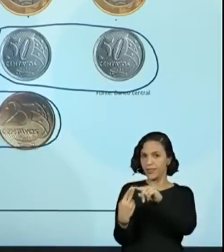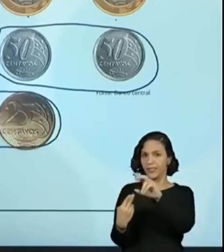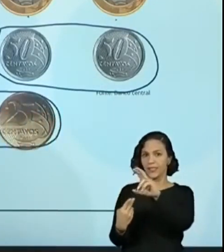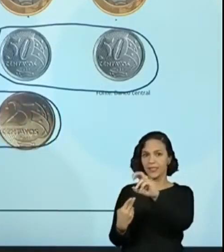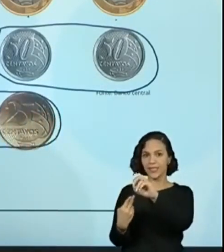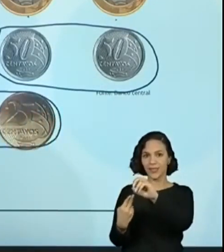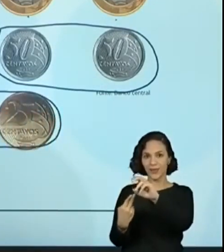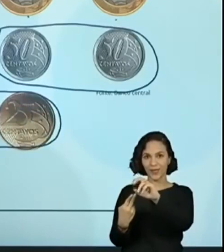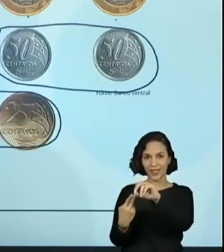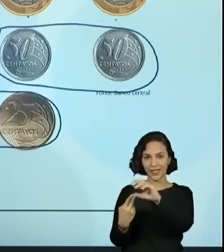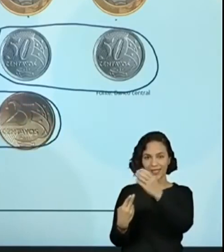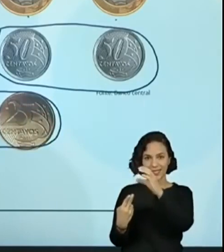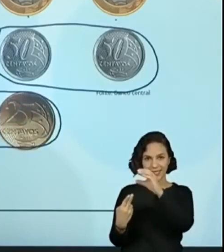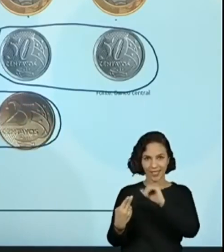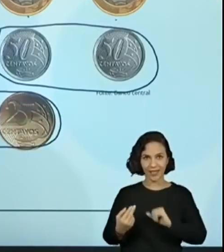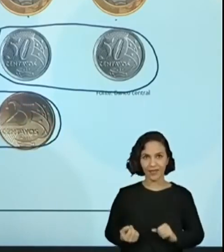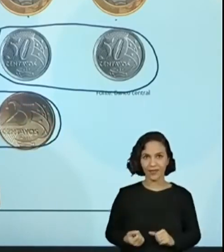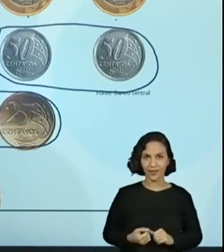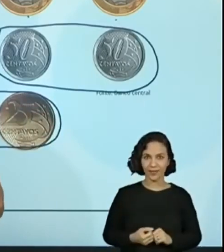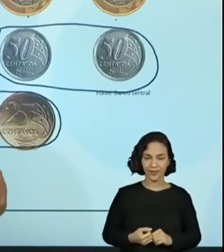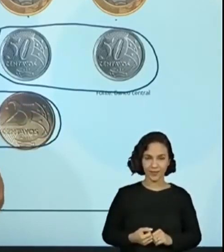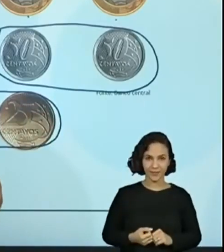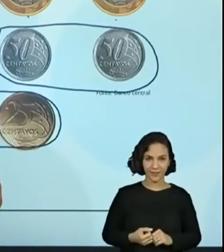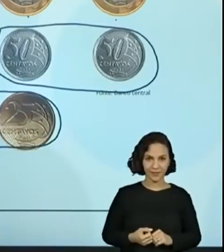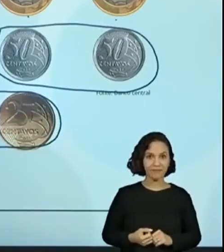cinquenta centavos. centavos.